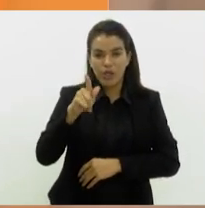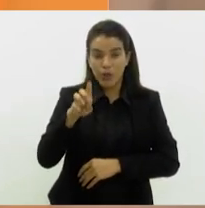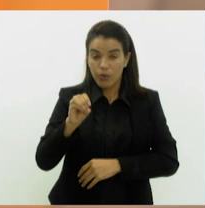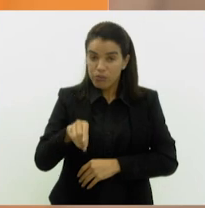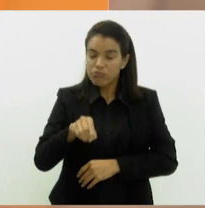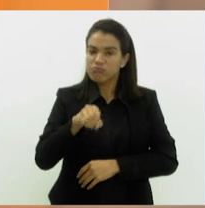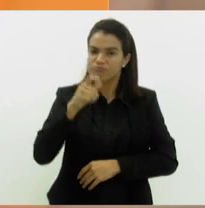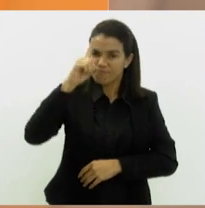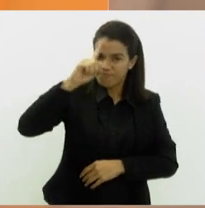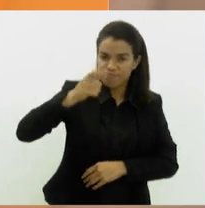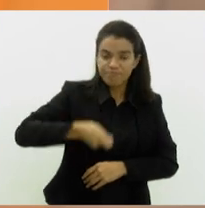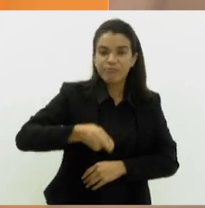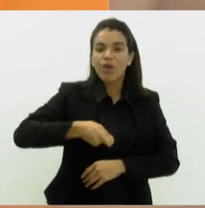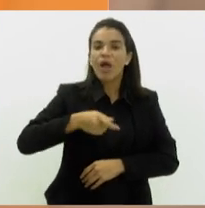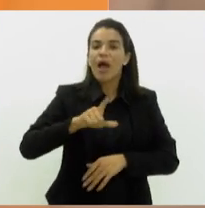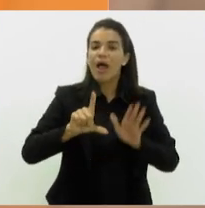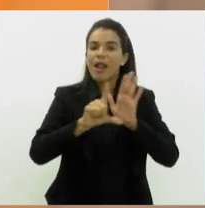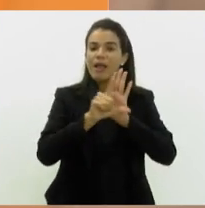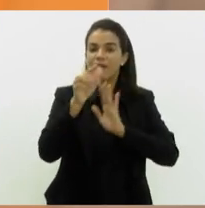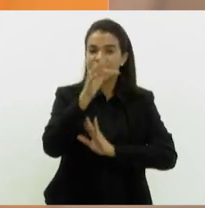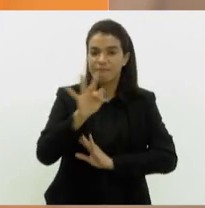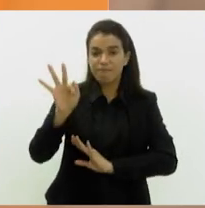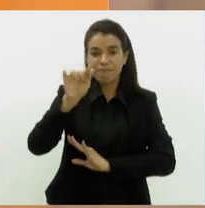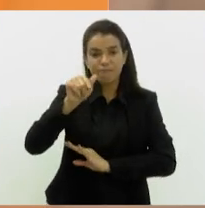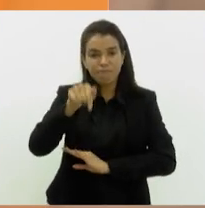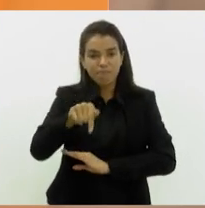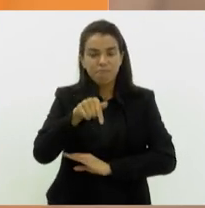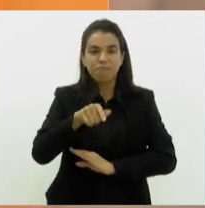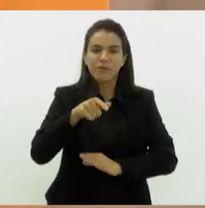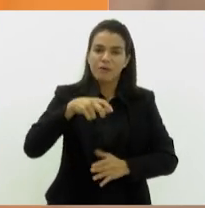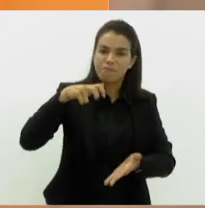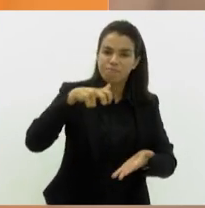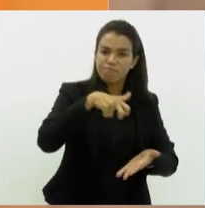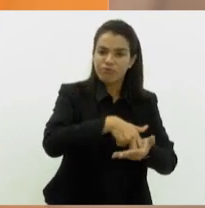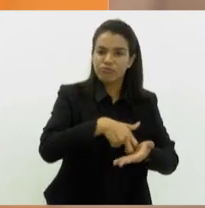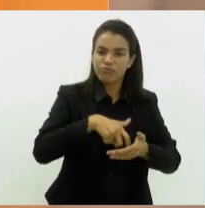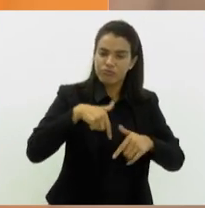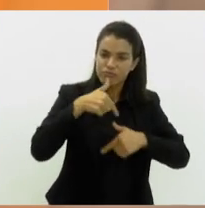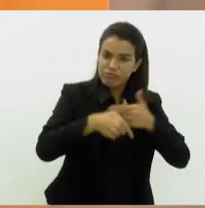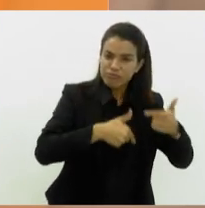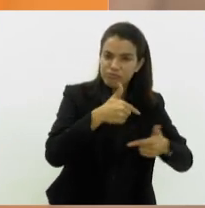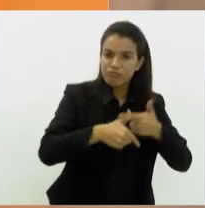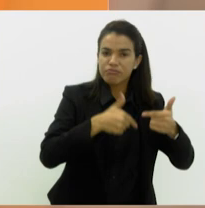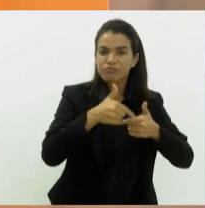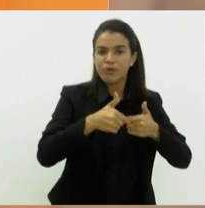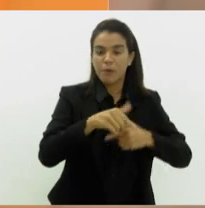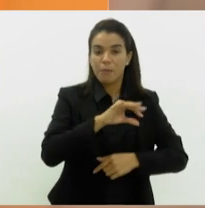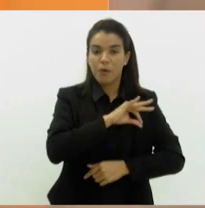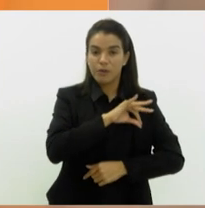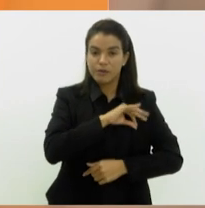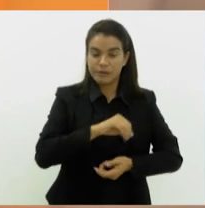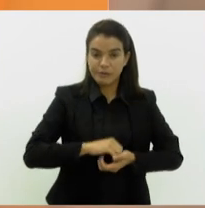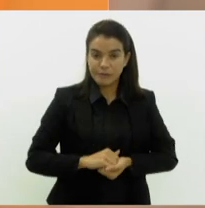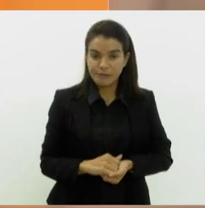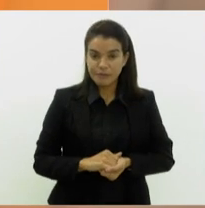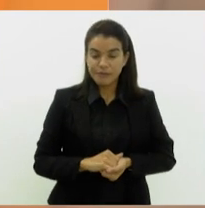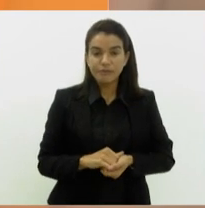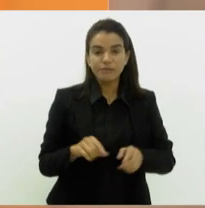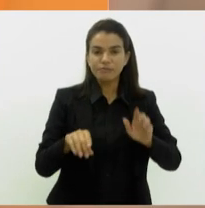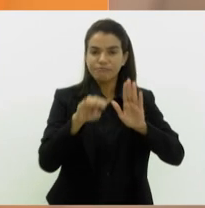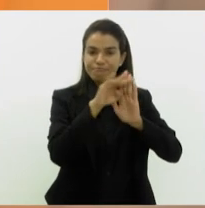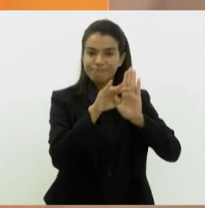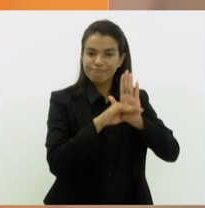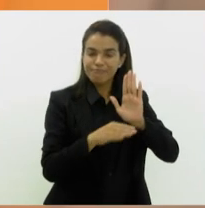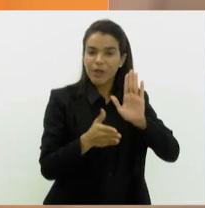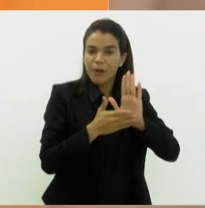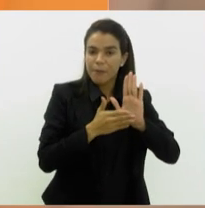Estado a lei federal sobre a prescrição de punições no exercício do poder de polícia. E na pauta,